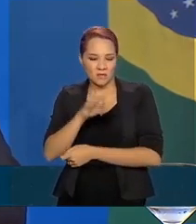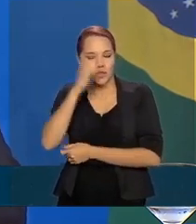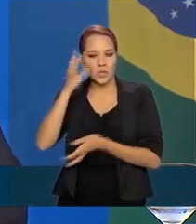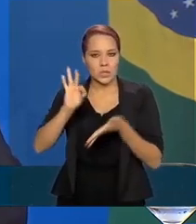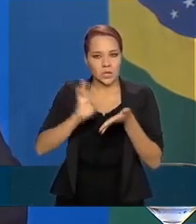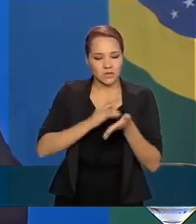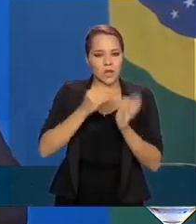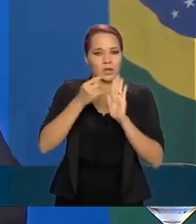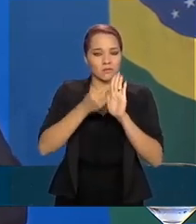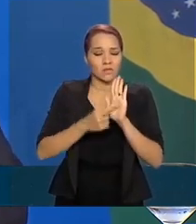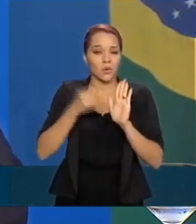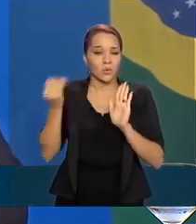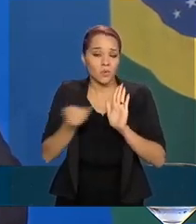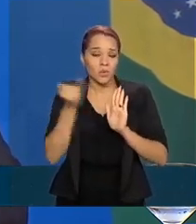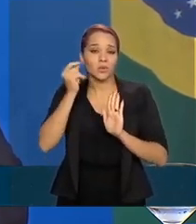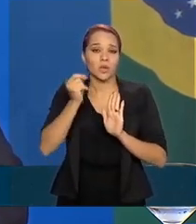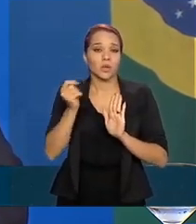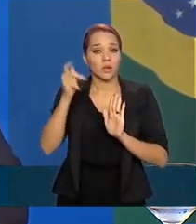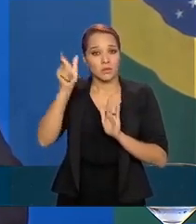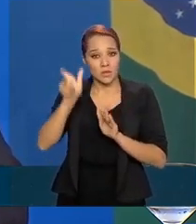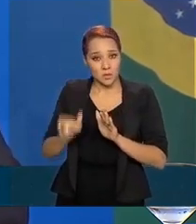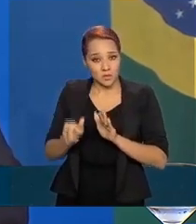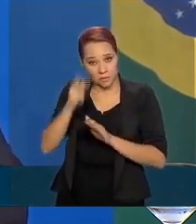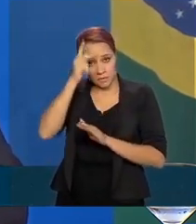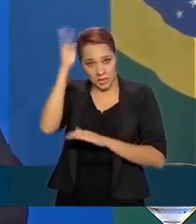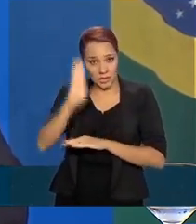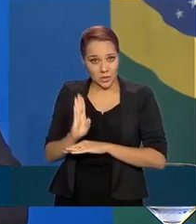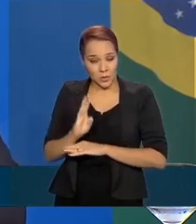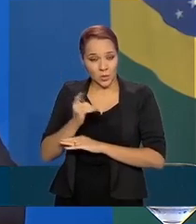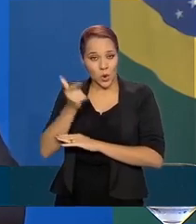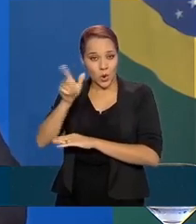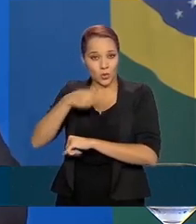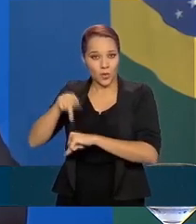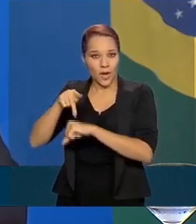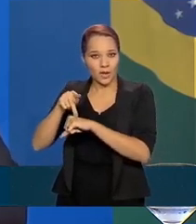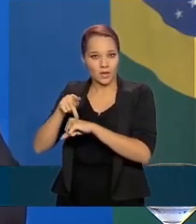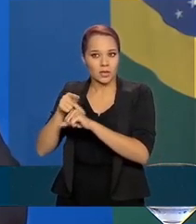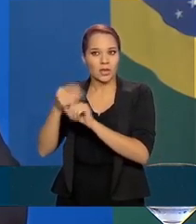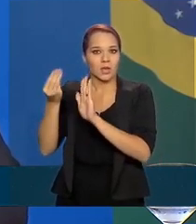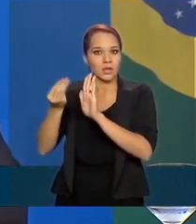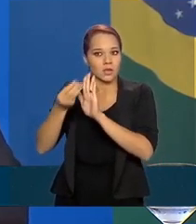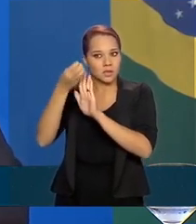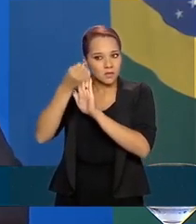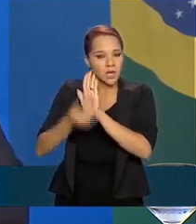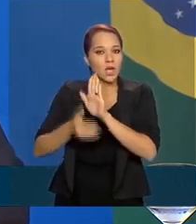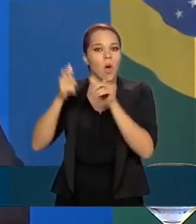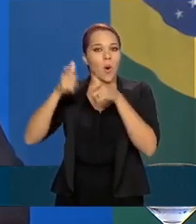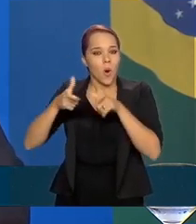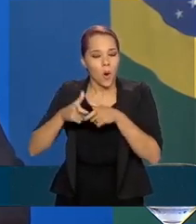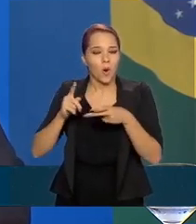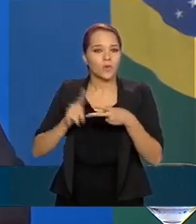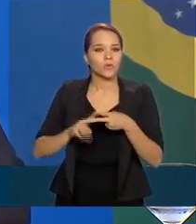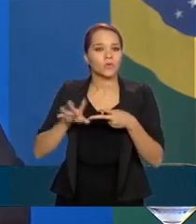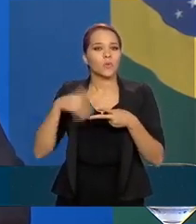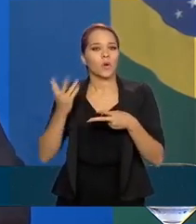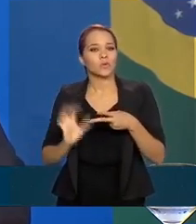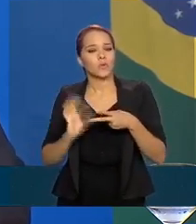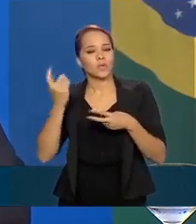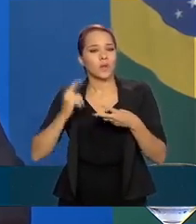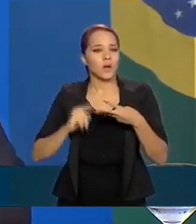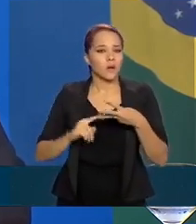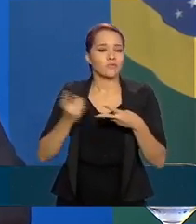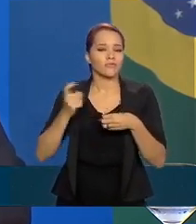identificarem. O fundamental é isso, que os brasileiros que estão nessa situação se identifiquem, onde estão, qual é a sua situação, para que eles possam ser